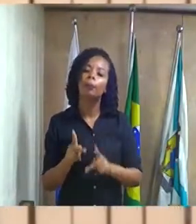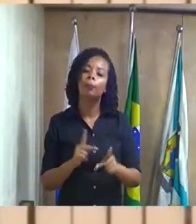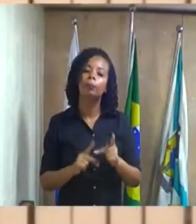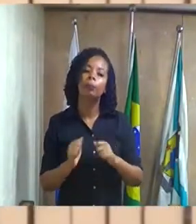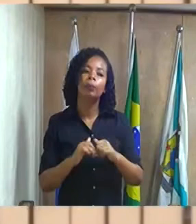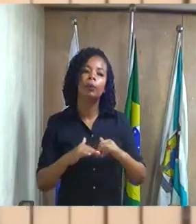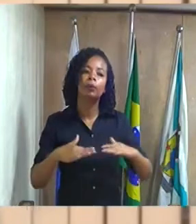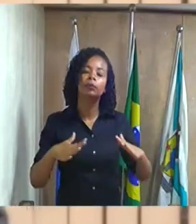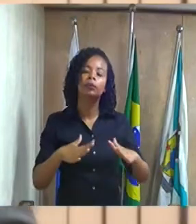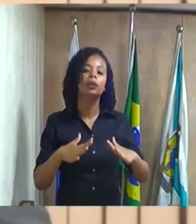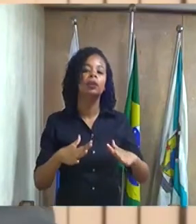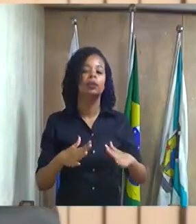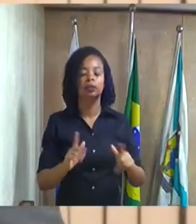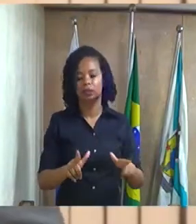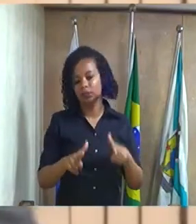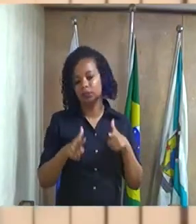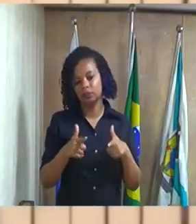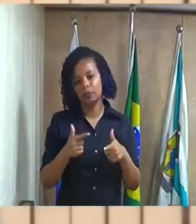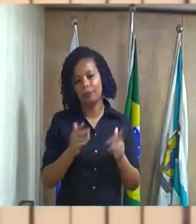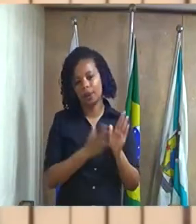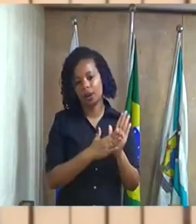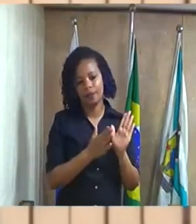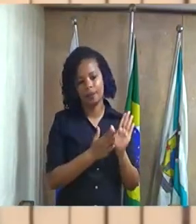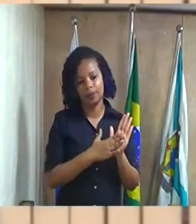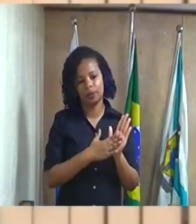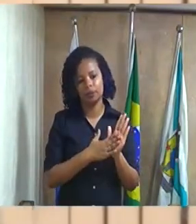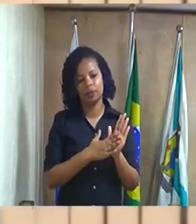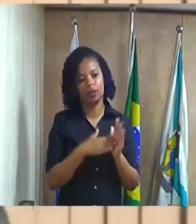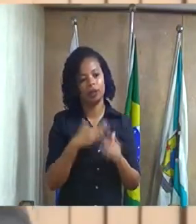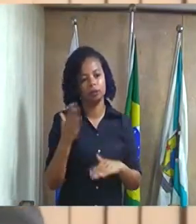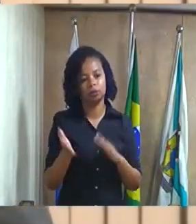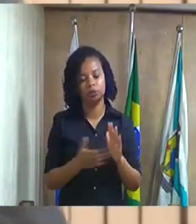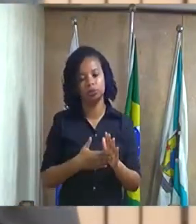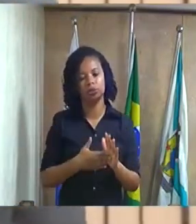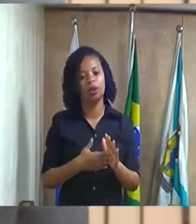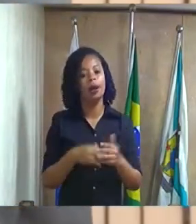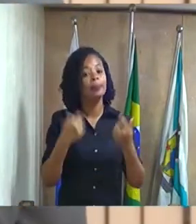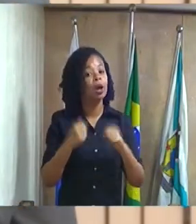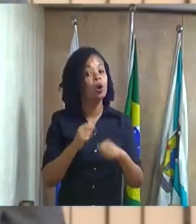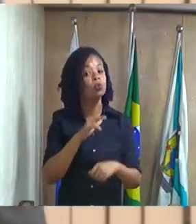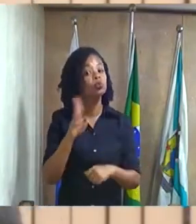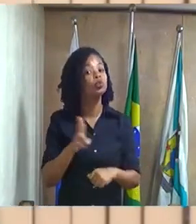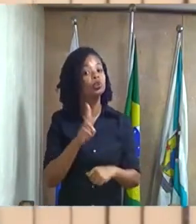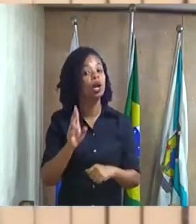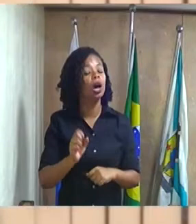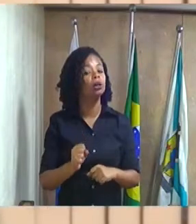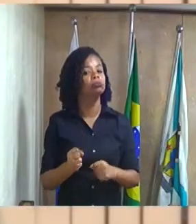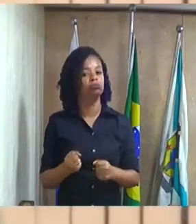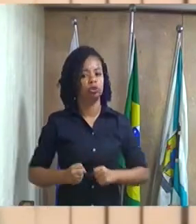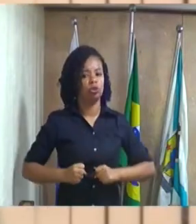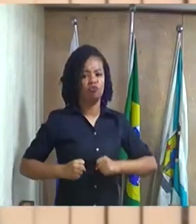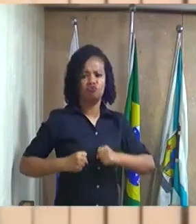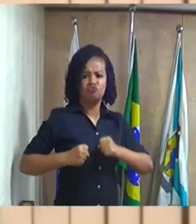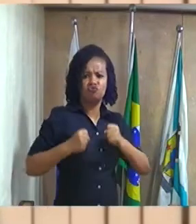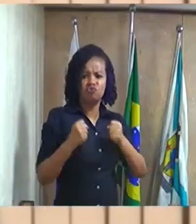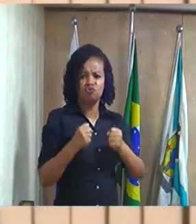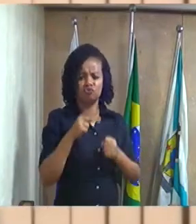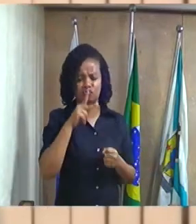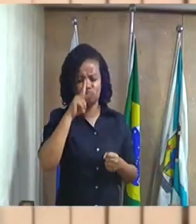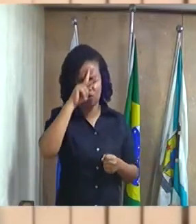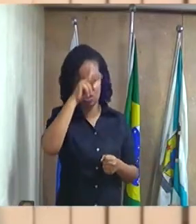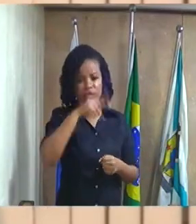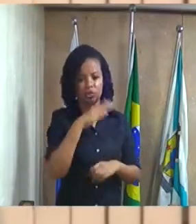eu só pediria que a gente usasse toda essa energia depois dessas denúncias aí